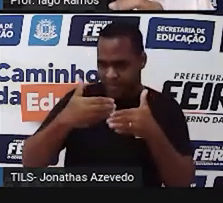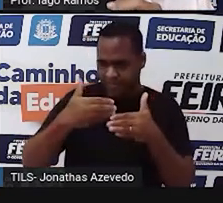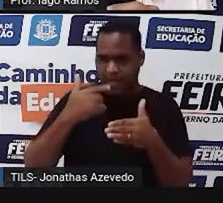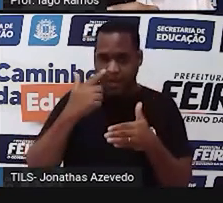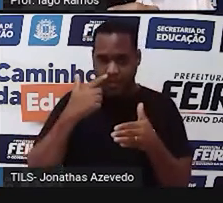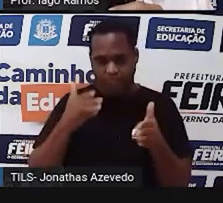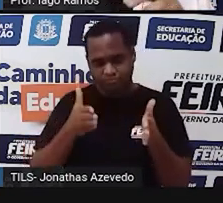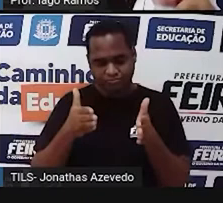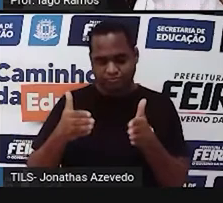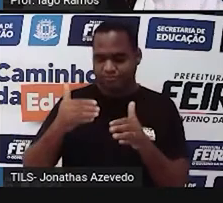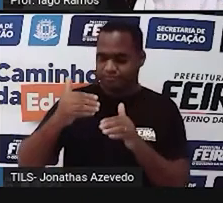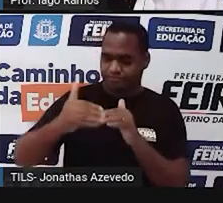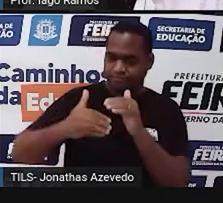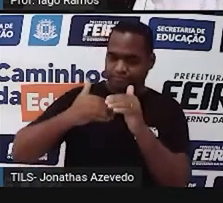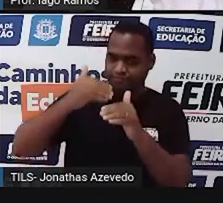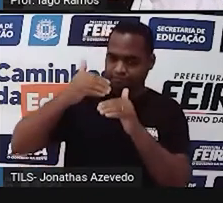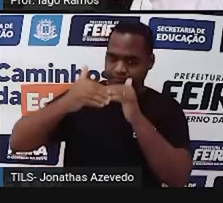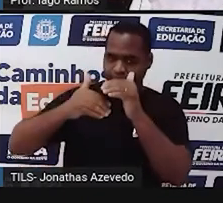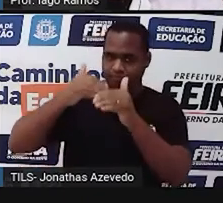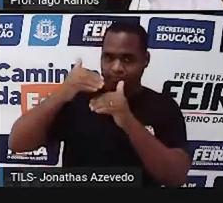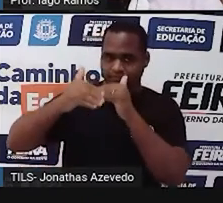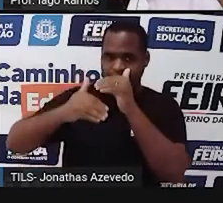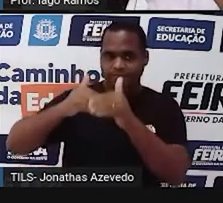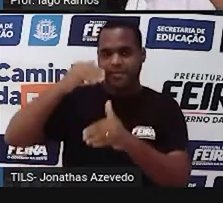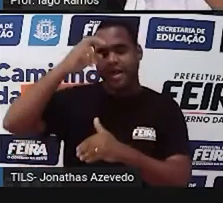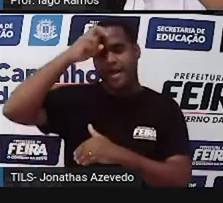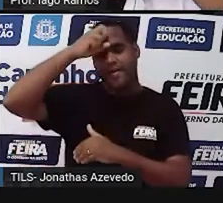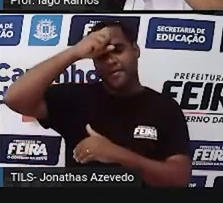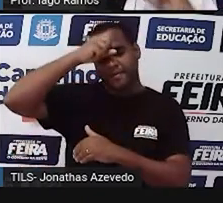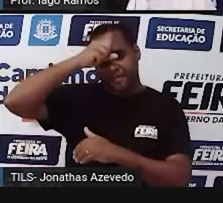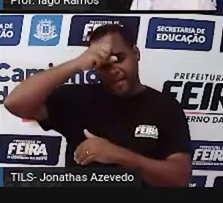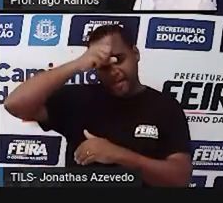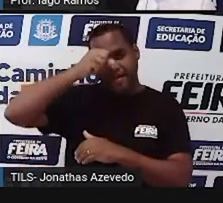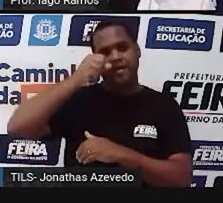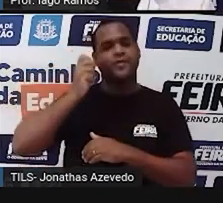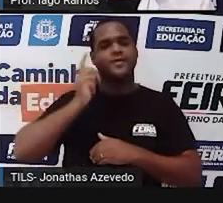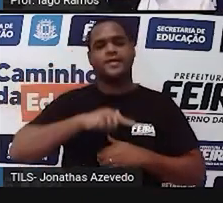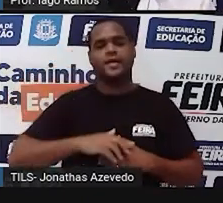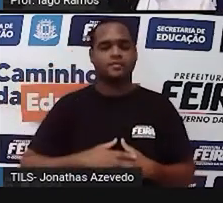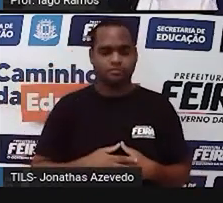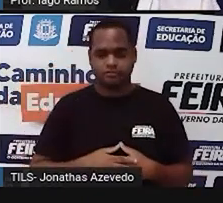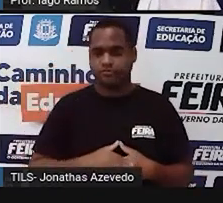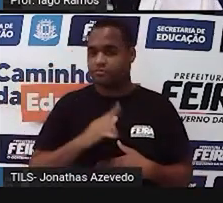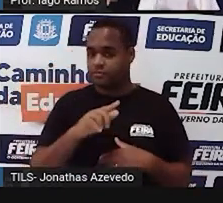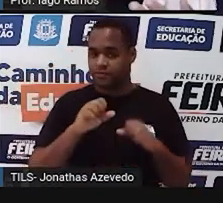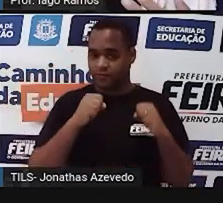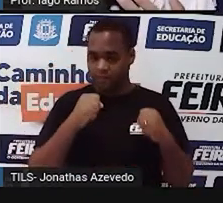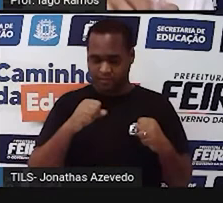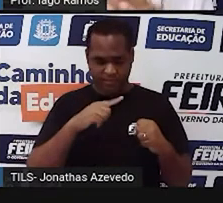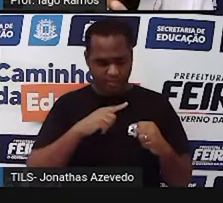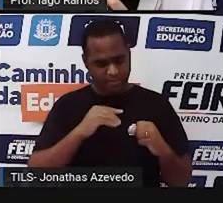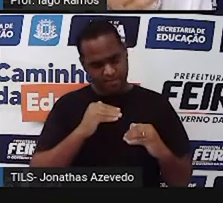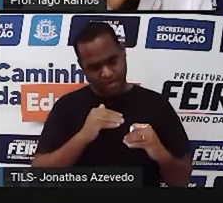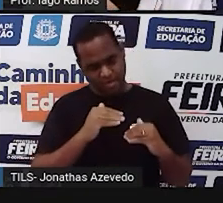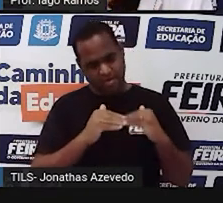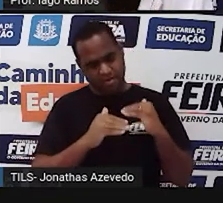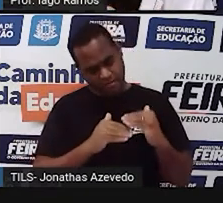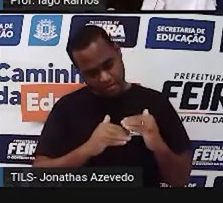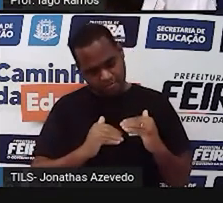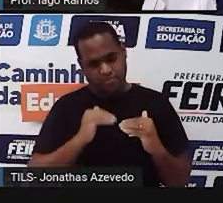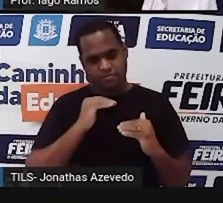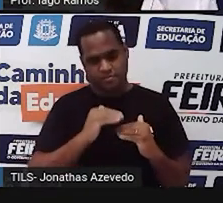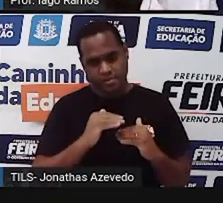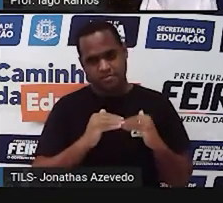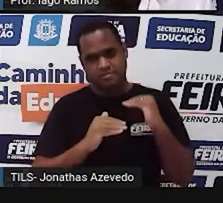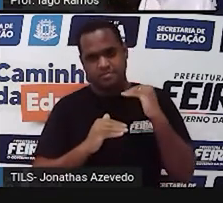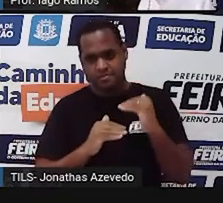caminho. Então, a gente vai fazer um caminho dentro desse material e cada caminho que a gente